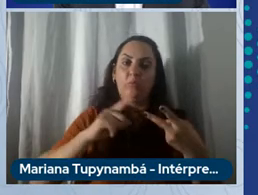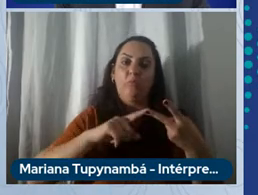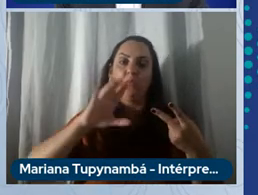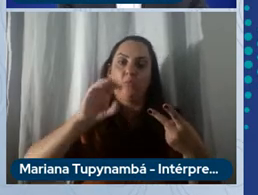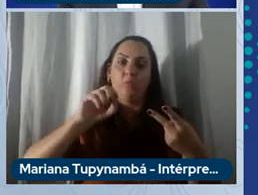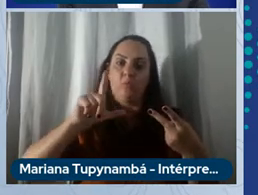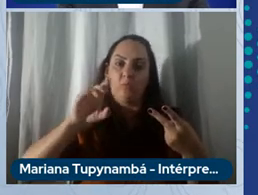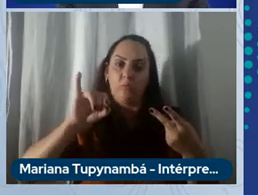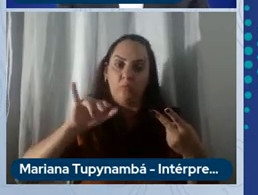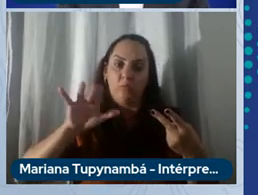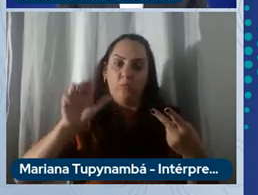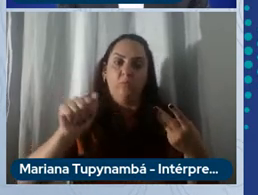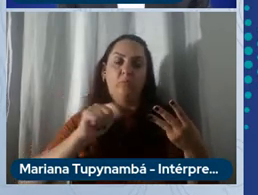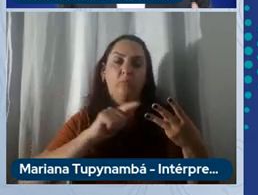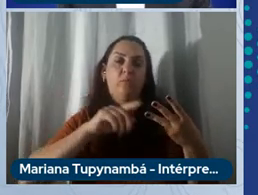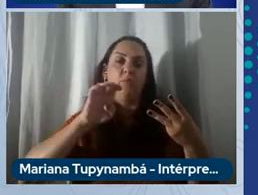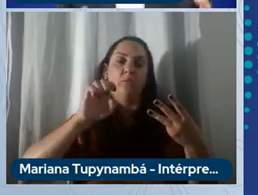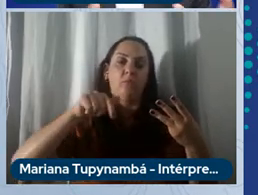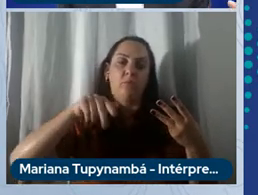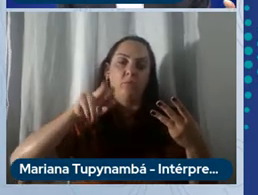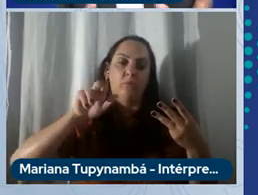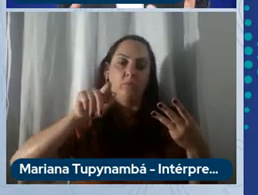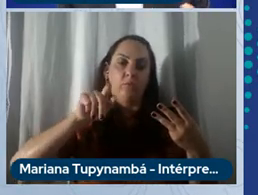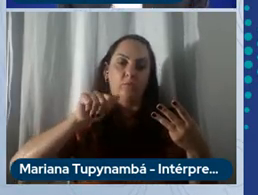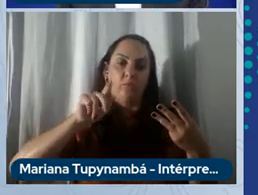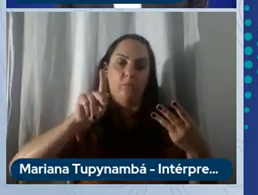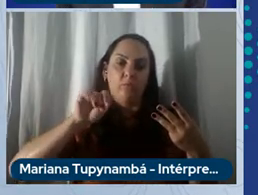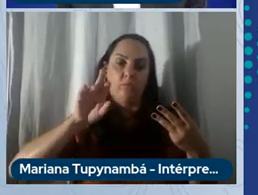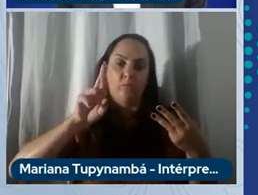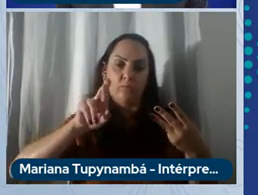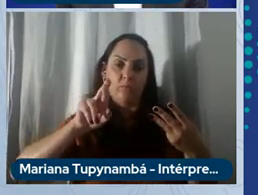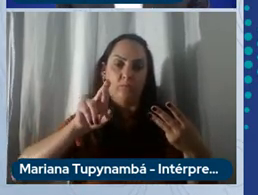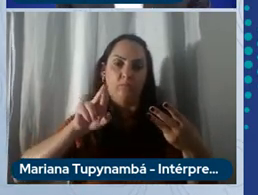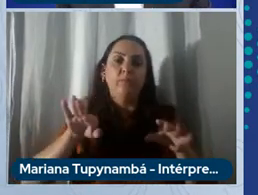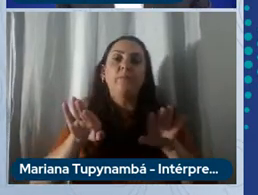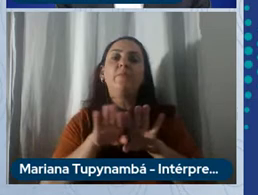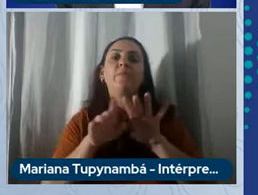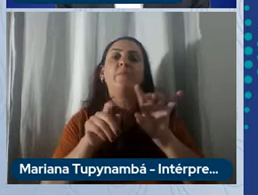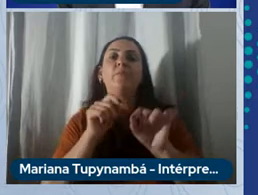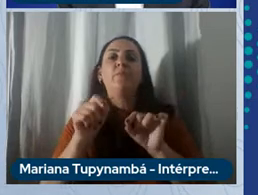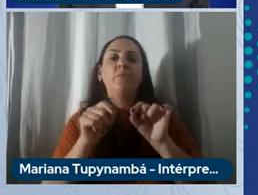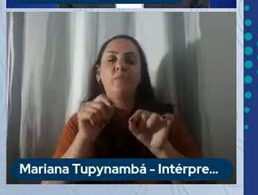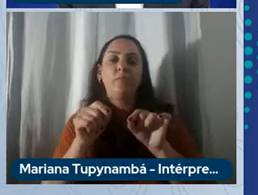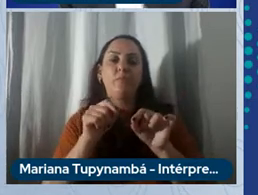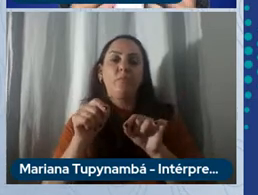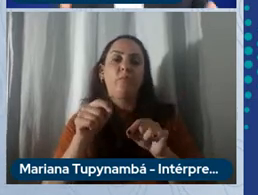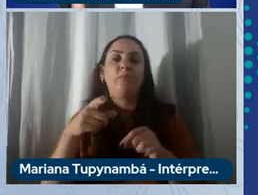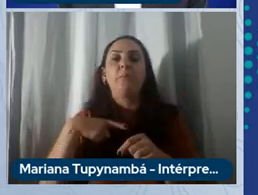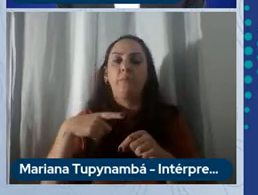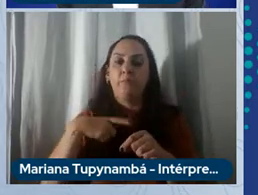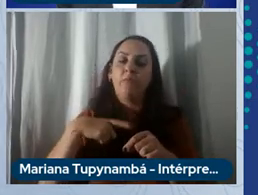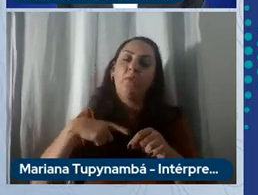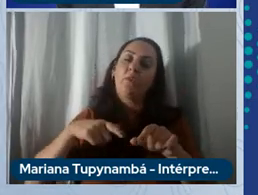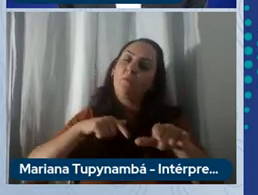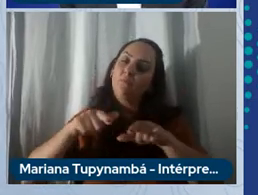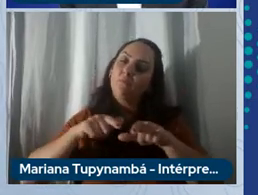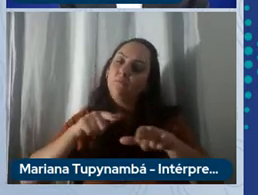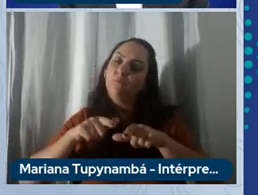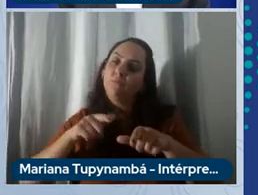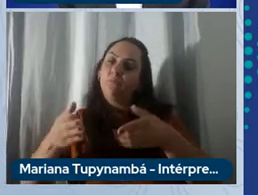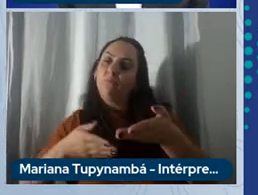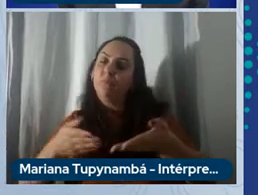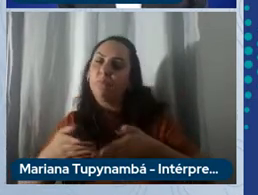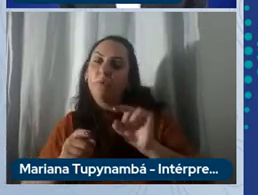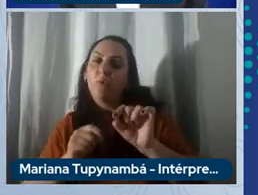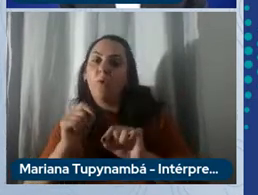como Ecuador queremos ter uma qualidade de produtos e serviços best in class queremos ganhar de todos quando